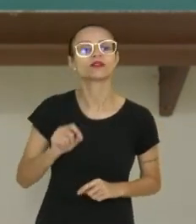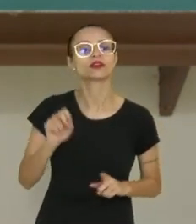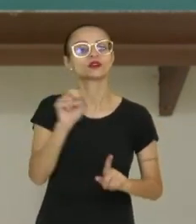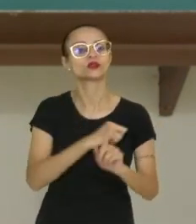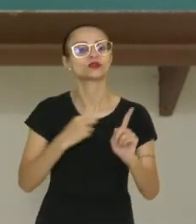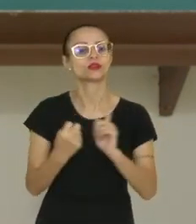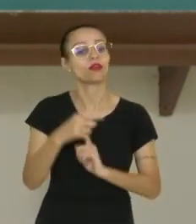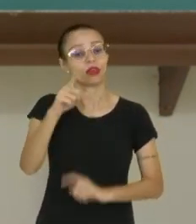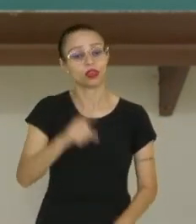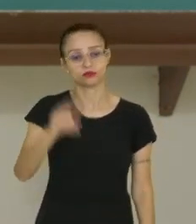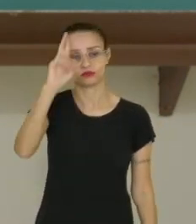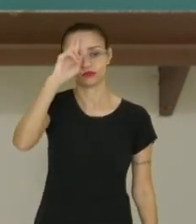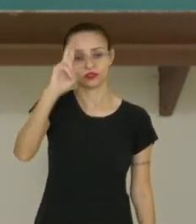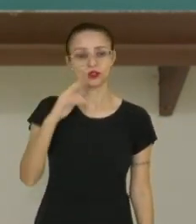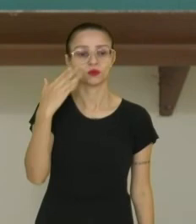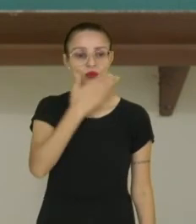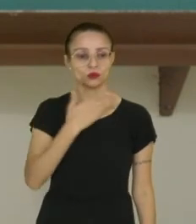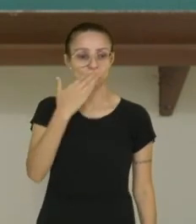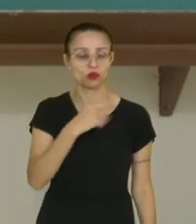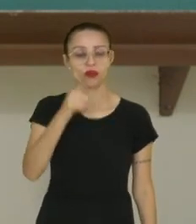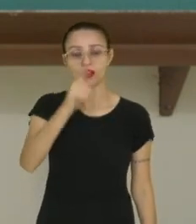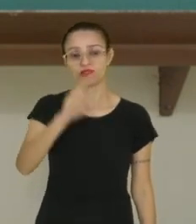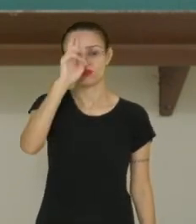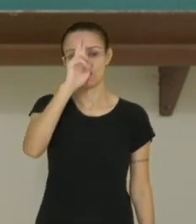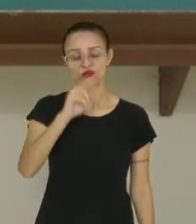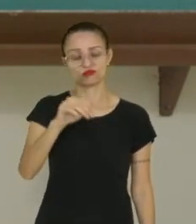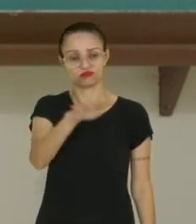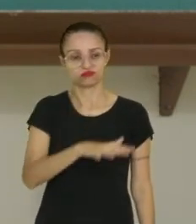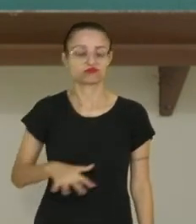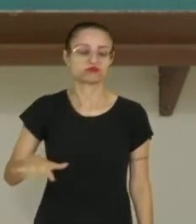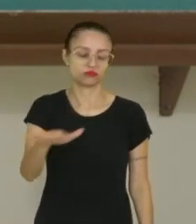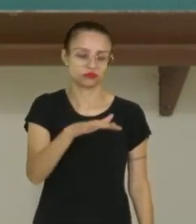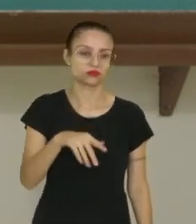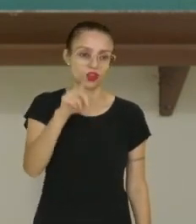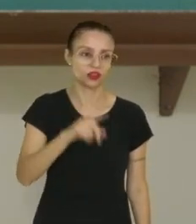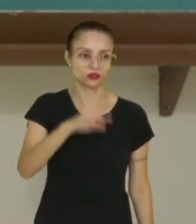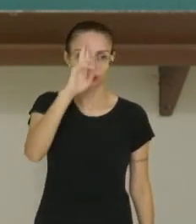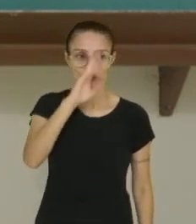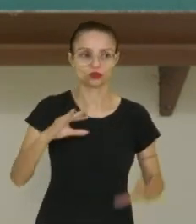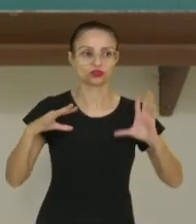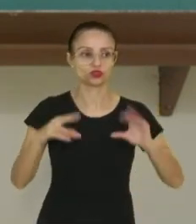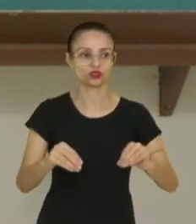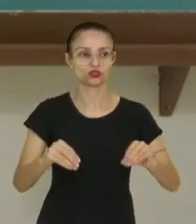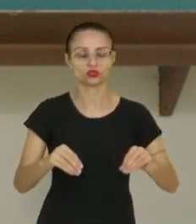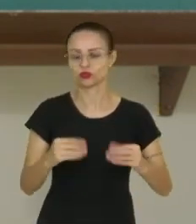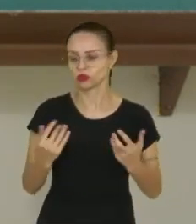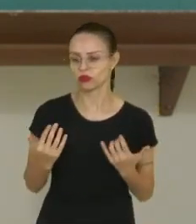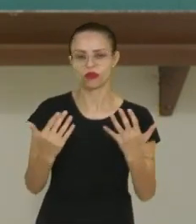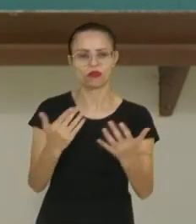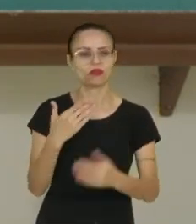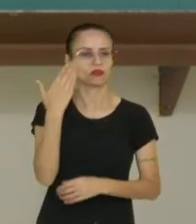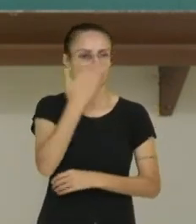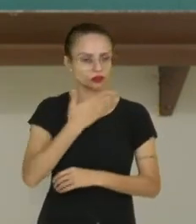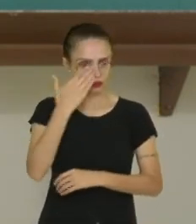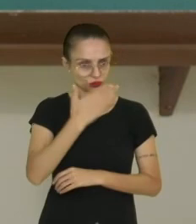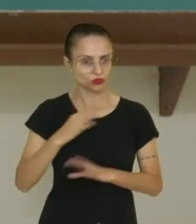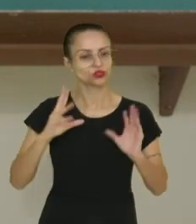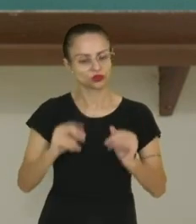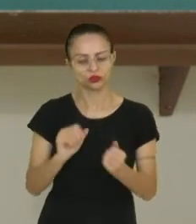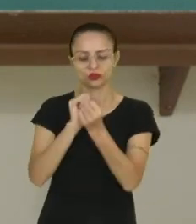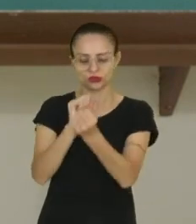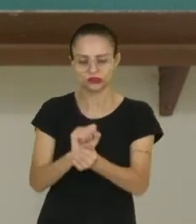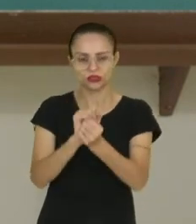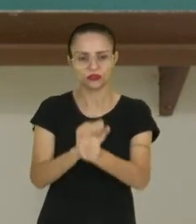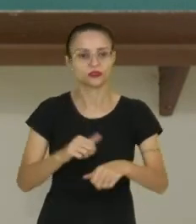era o senhor de engenho, que era o dono da propriedade, né? O dono de todos os canaviais e de todos os escravos.